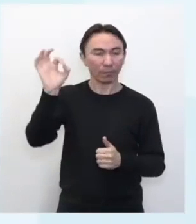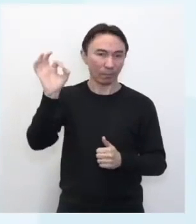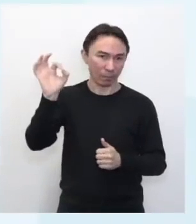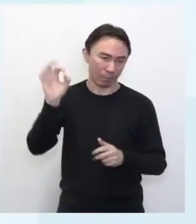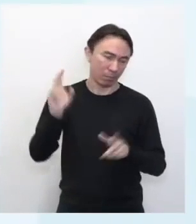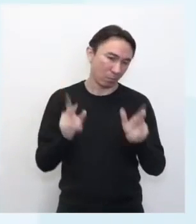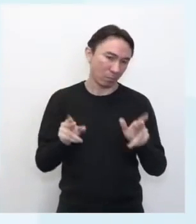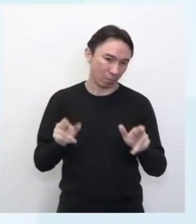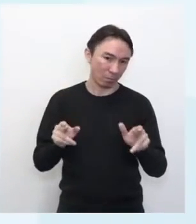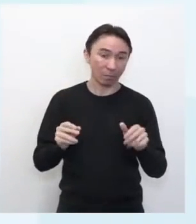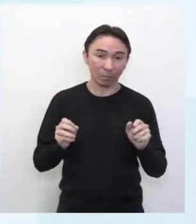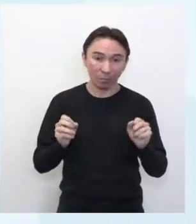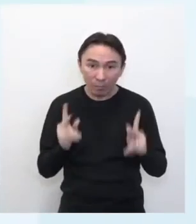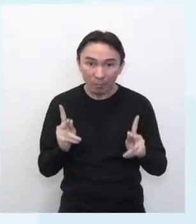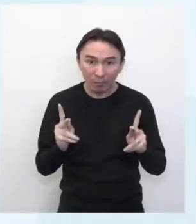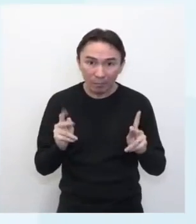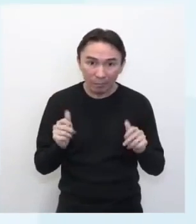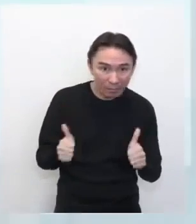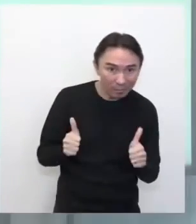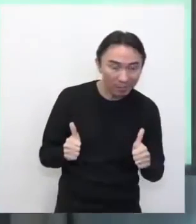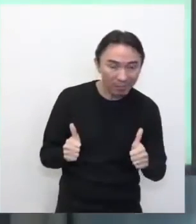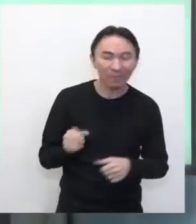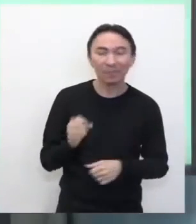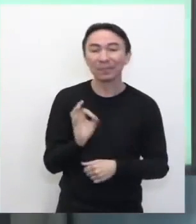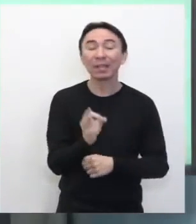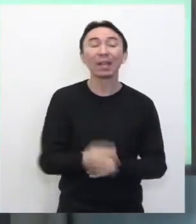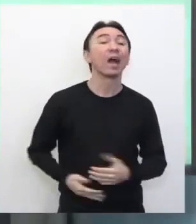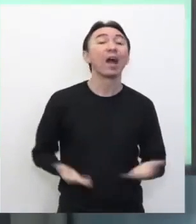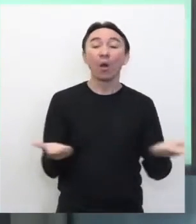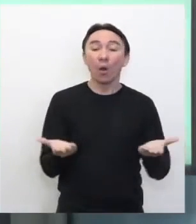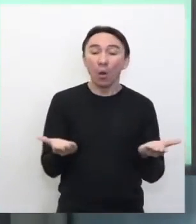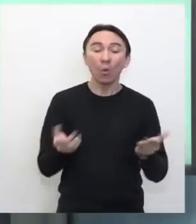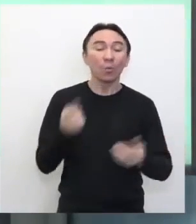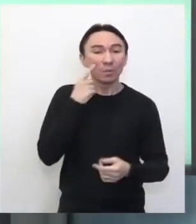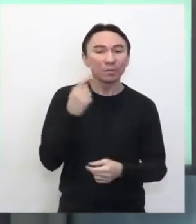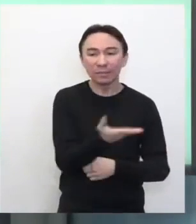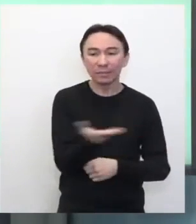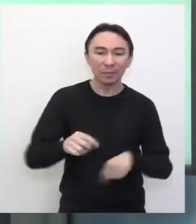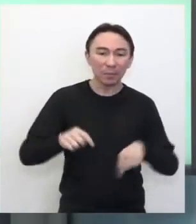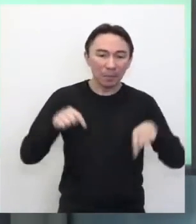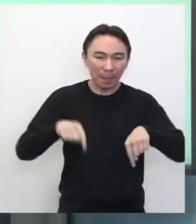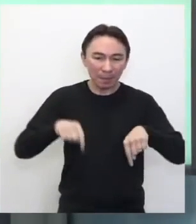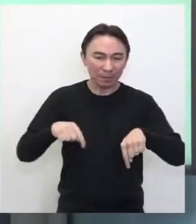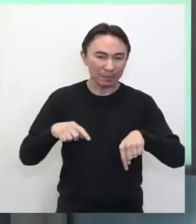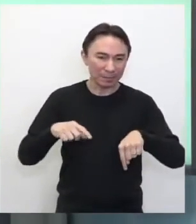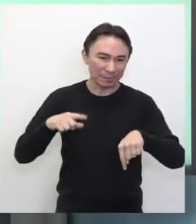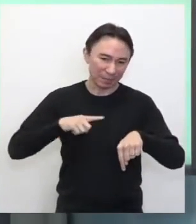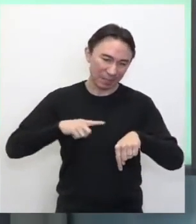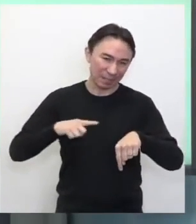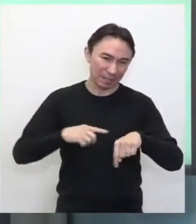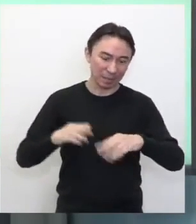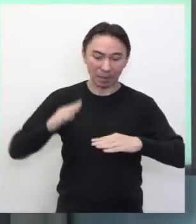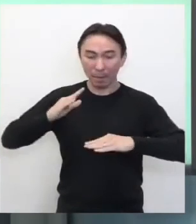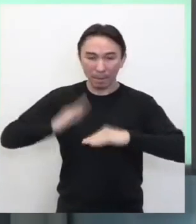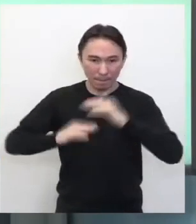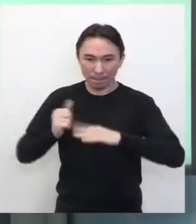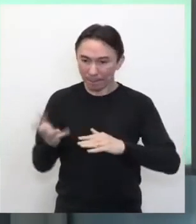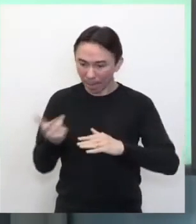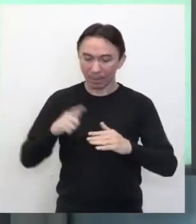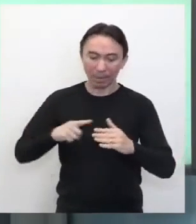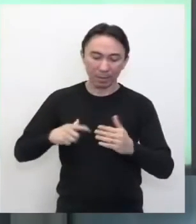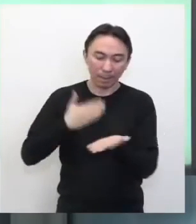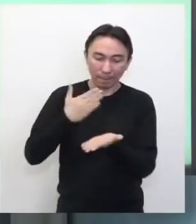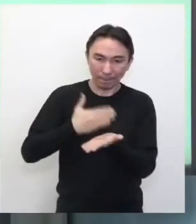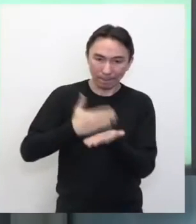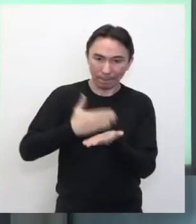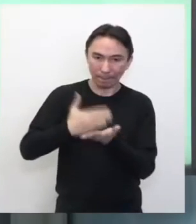Muito bom! Beleza? A volta completa. Isso mesmo. Então o que eu quero associar para vocês? Então a gente está... A habilidade aí foi dividida em três partes. Então